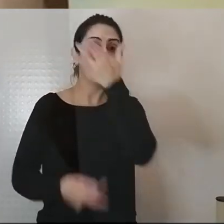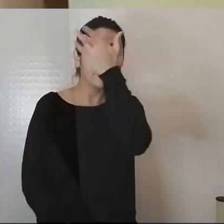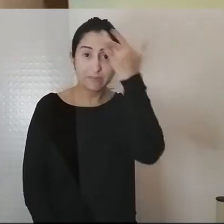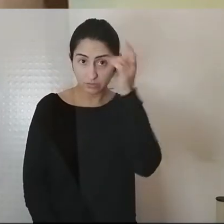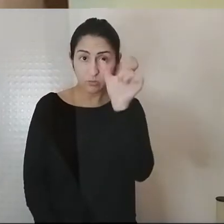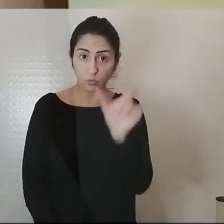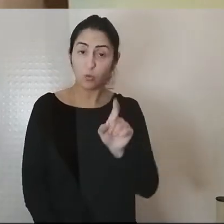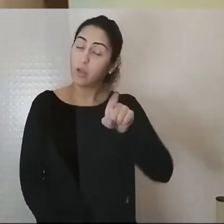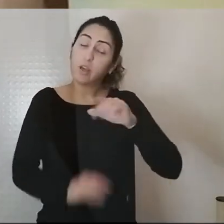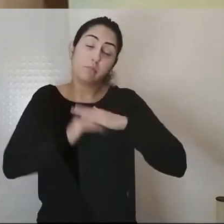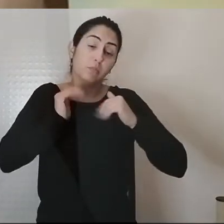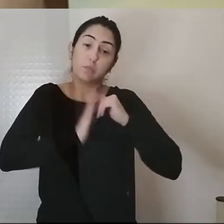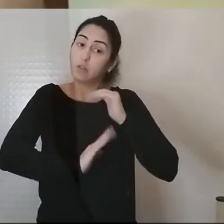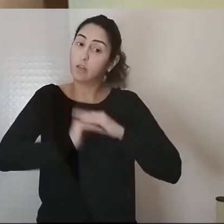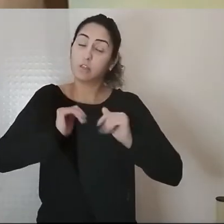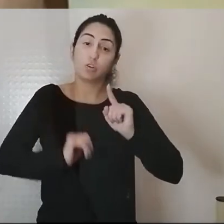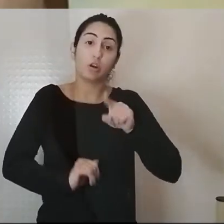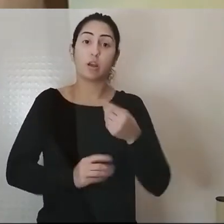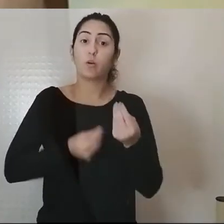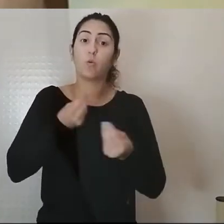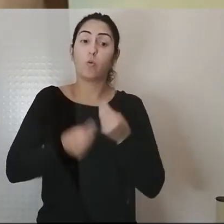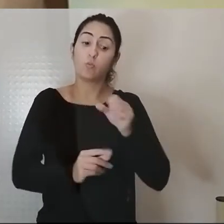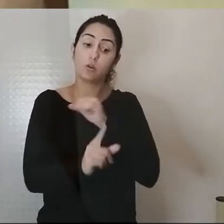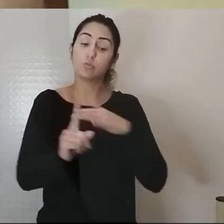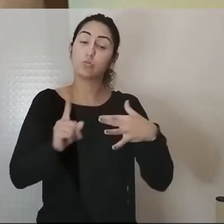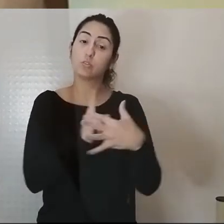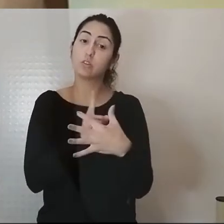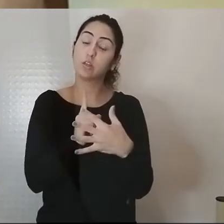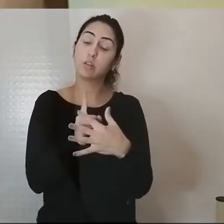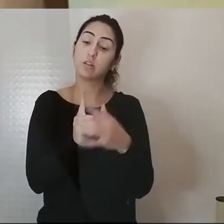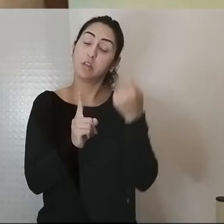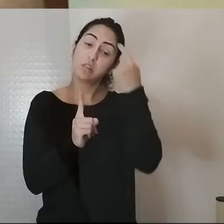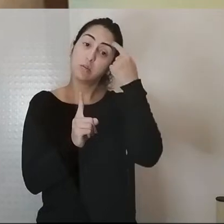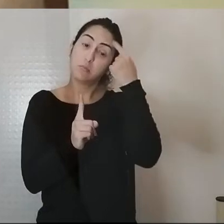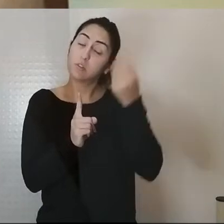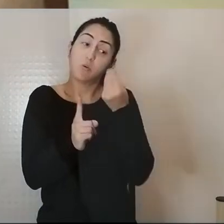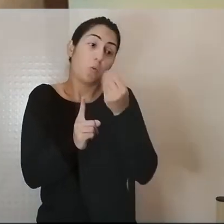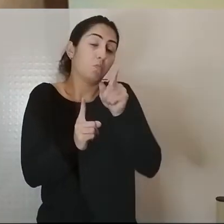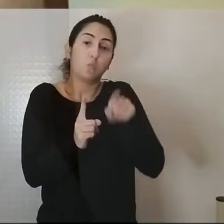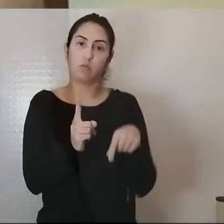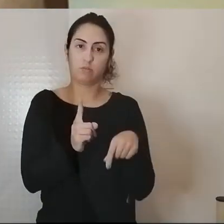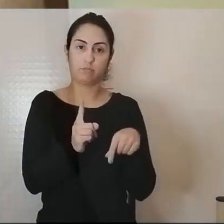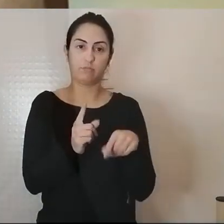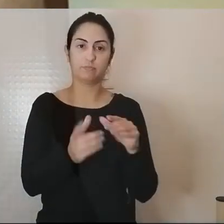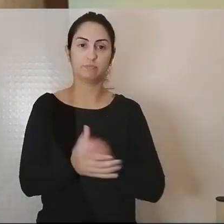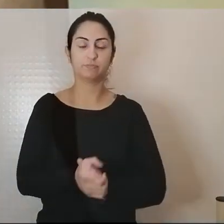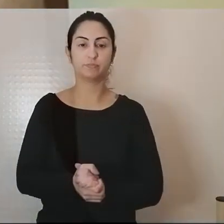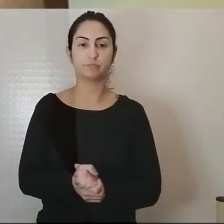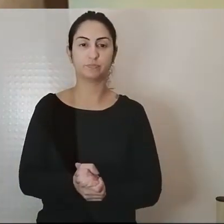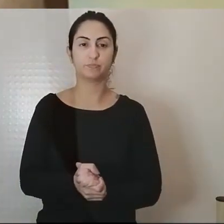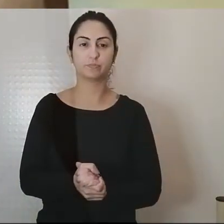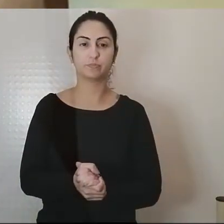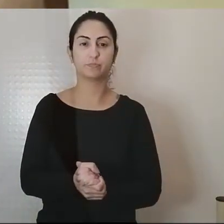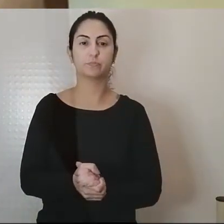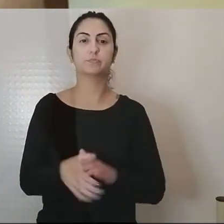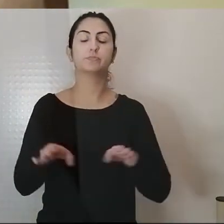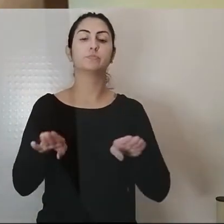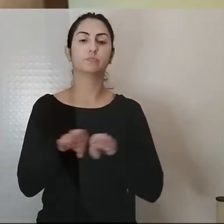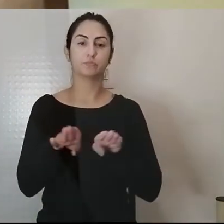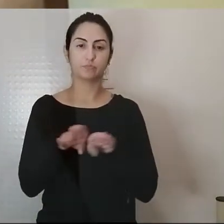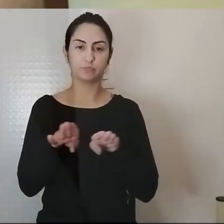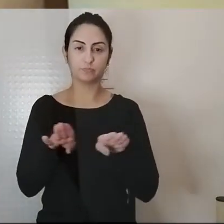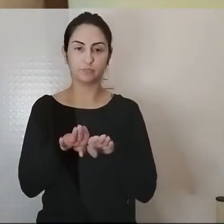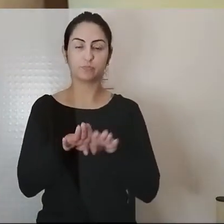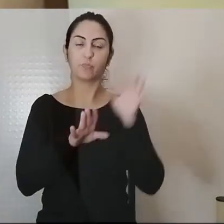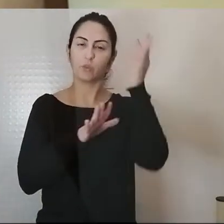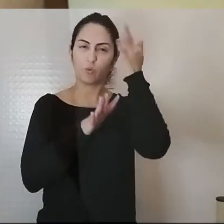uma prática, uma atitude que a sociedade avalia enquanto tal. E referindo-me ao filósofo